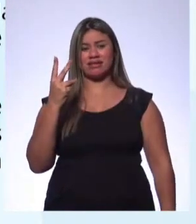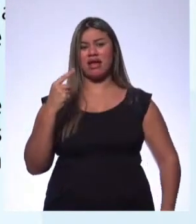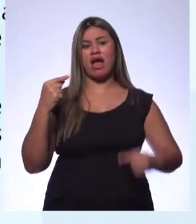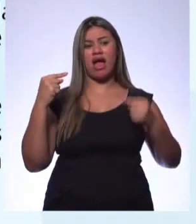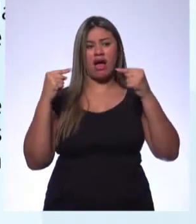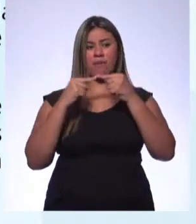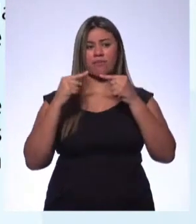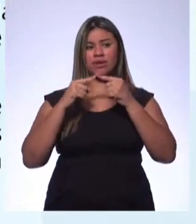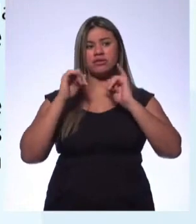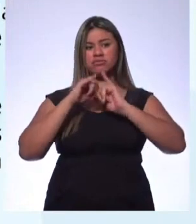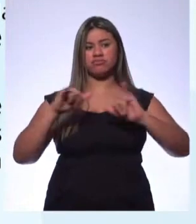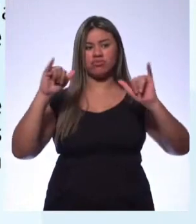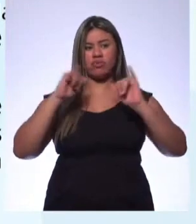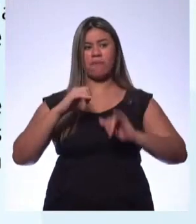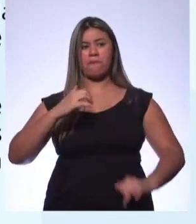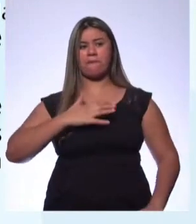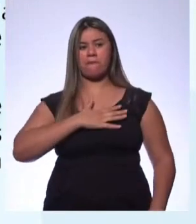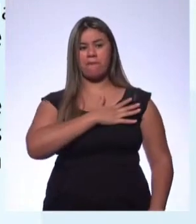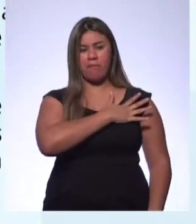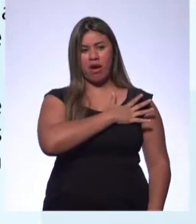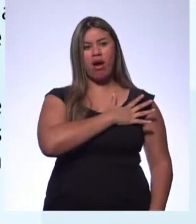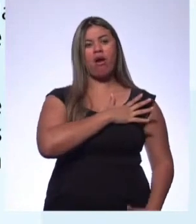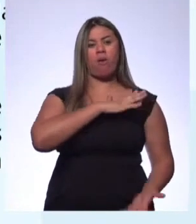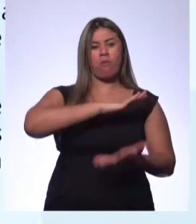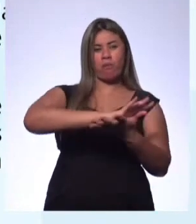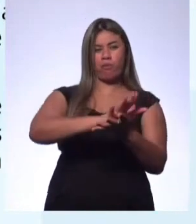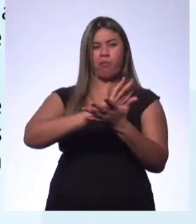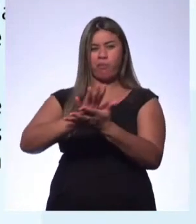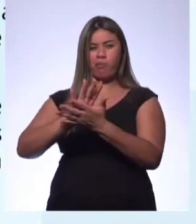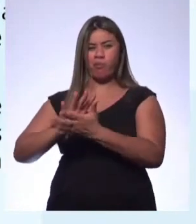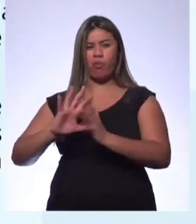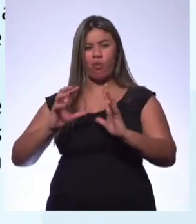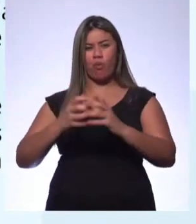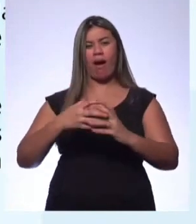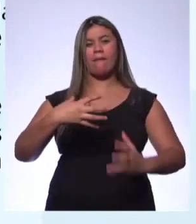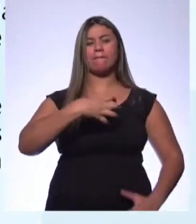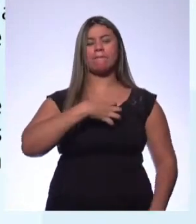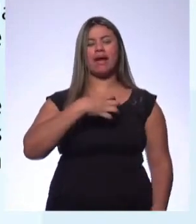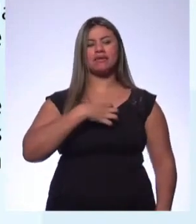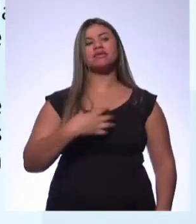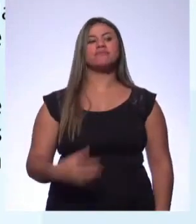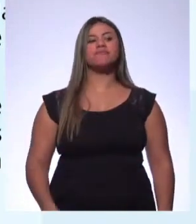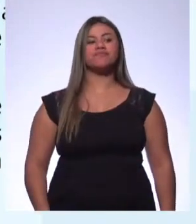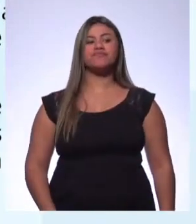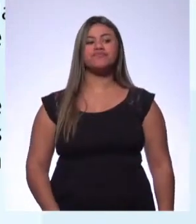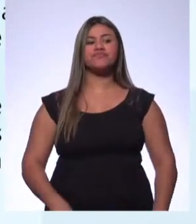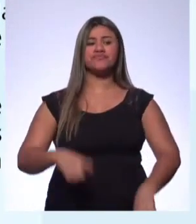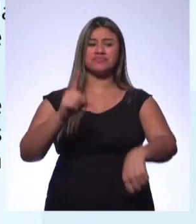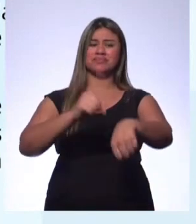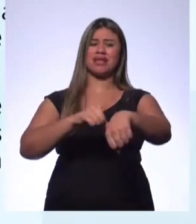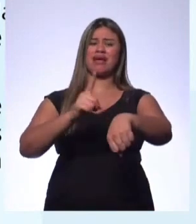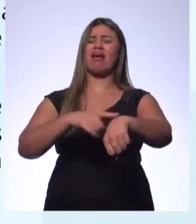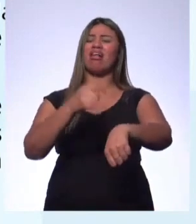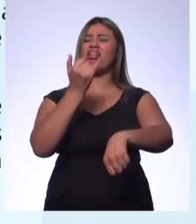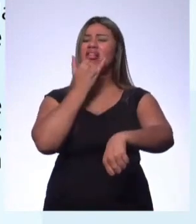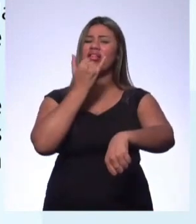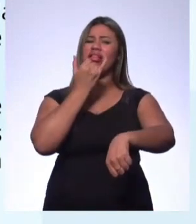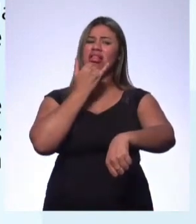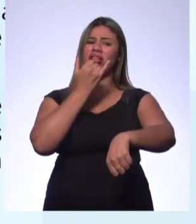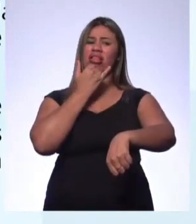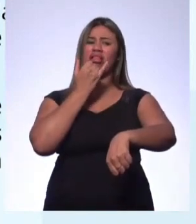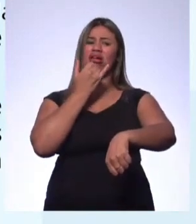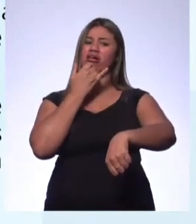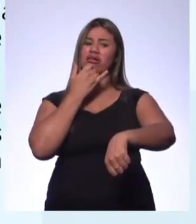campanha militar que massacrou o povoado de Canudos, na Bahia. A falta de tempo será o grande discurso que